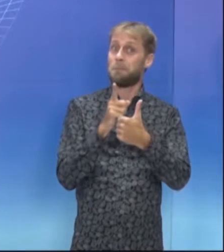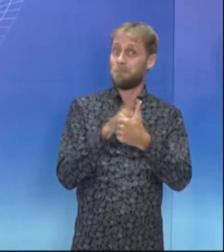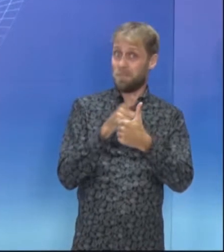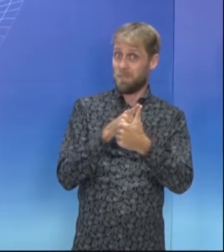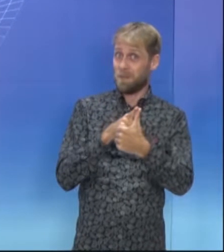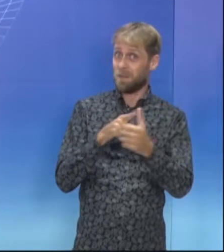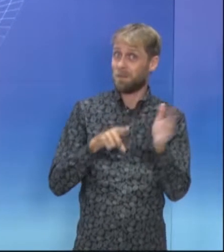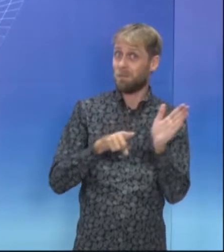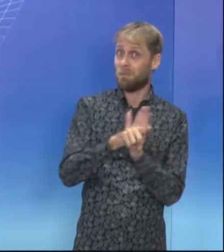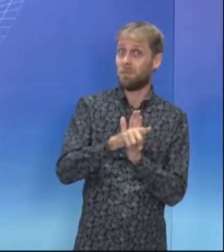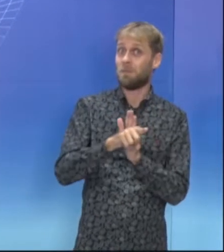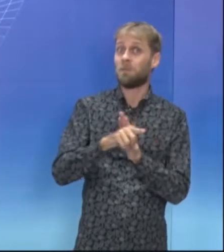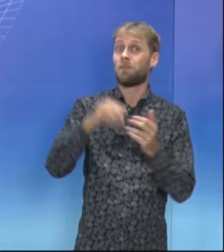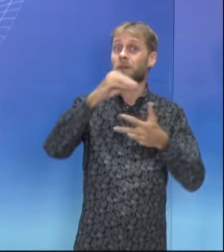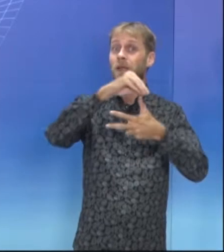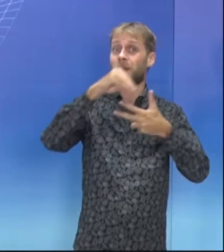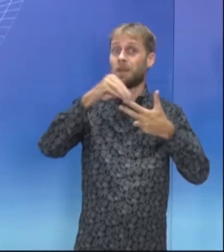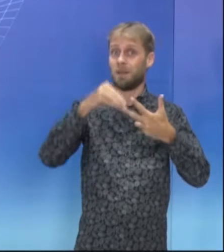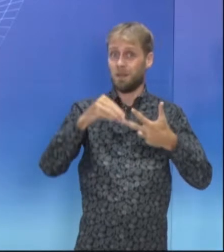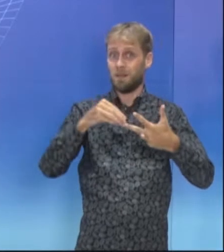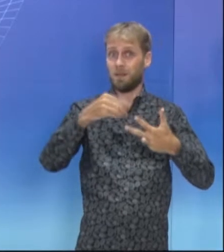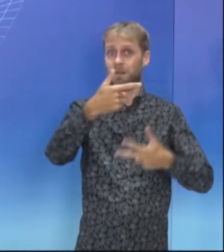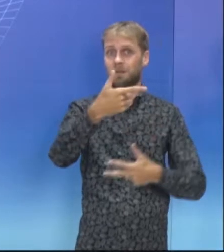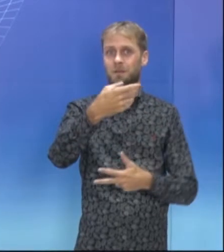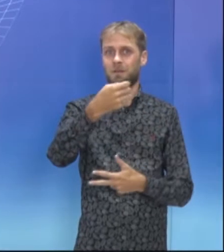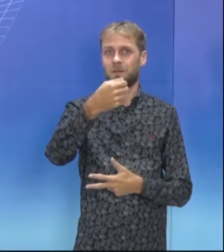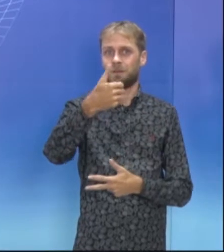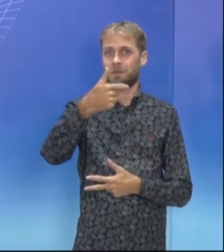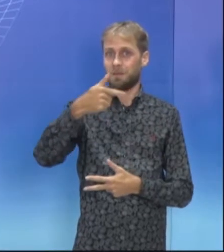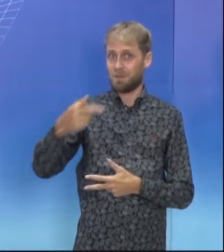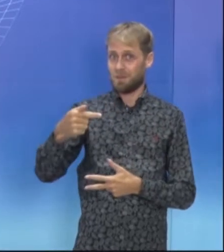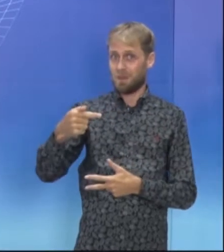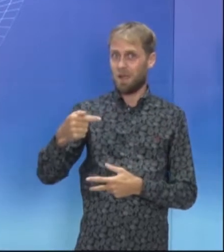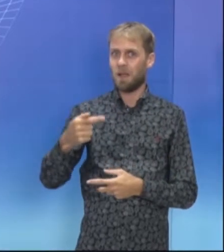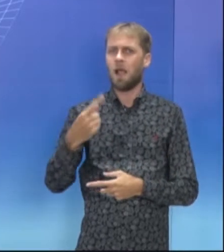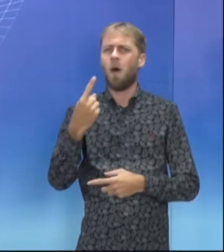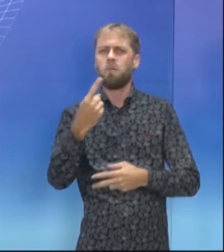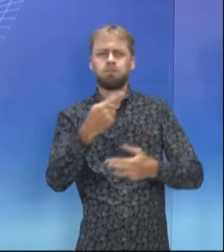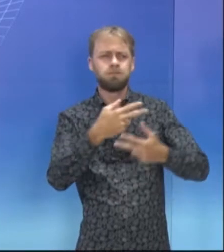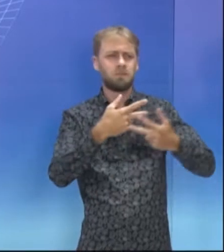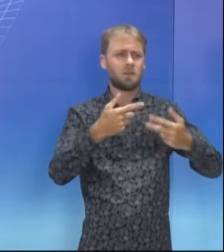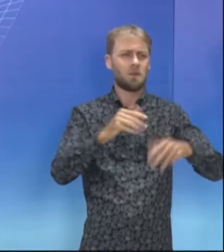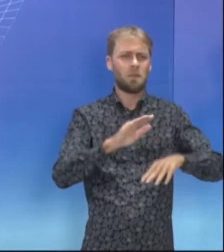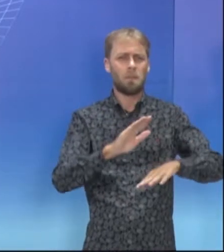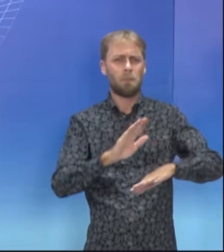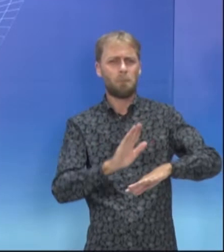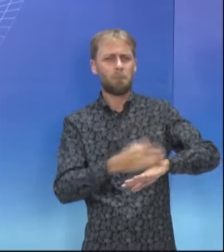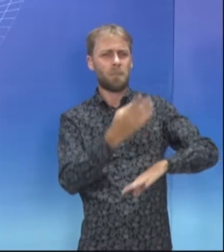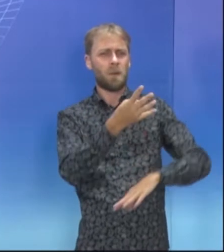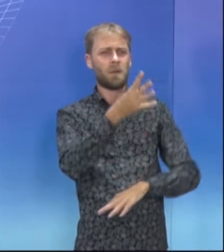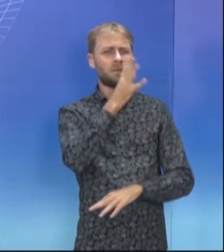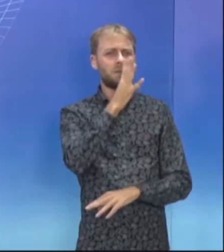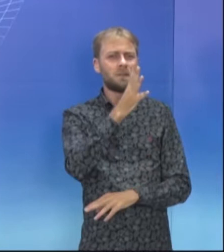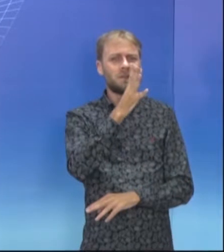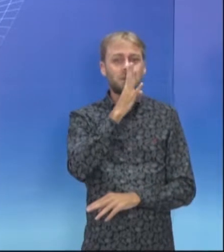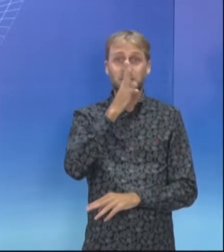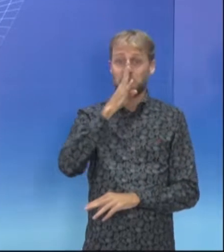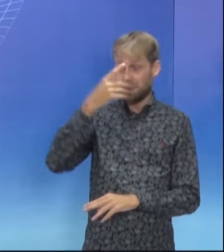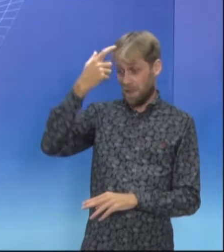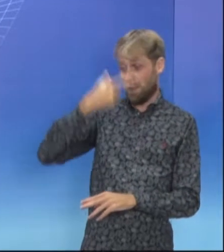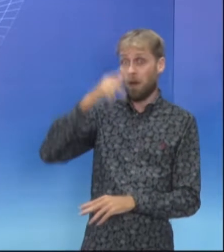Essa questão é do Enem de 2017. Uma das coisas que me uma impressão incrível